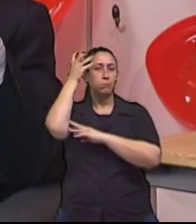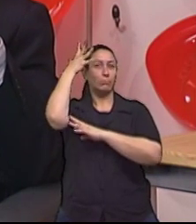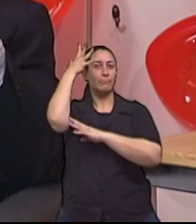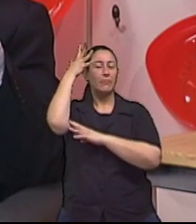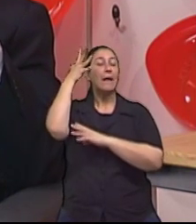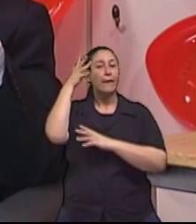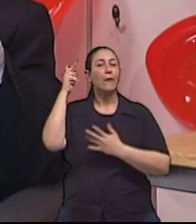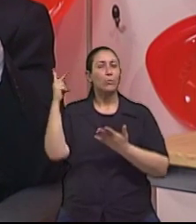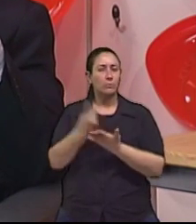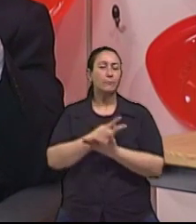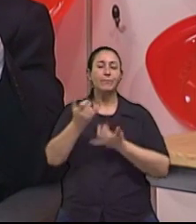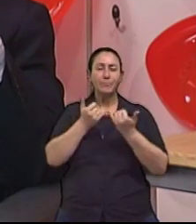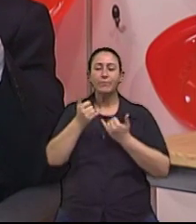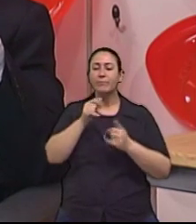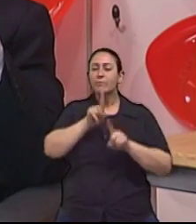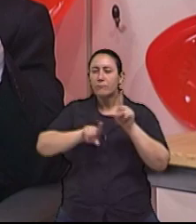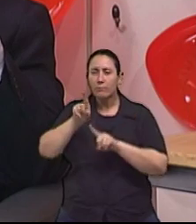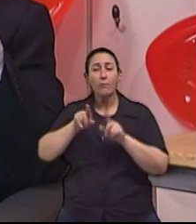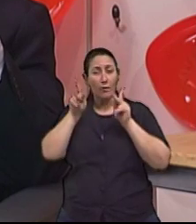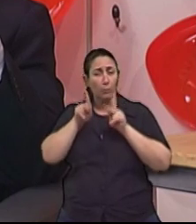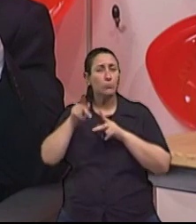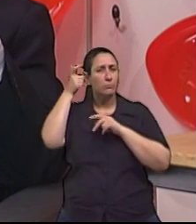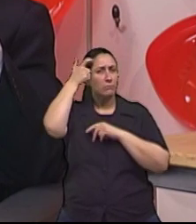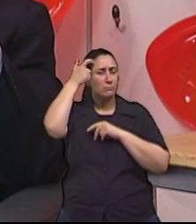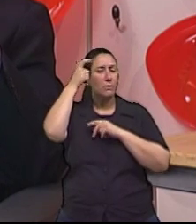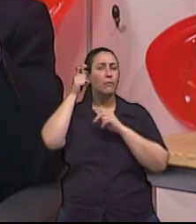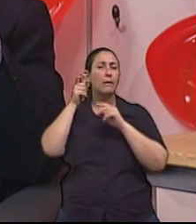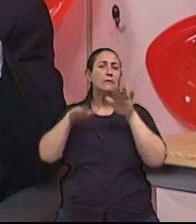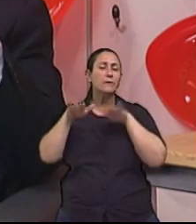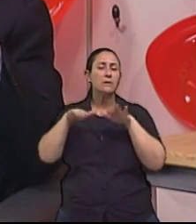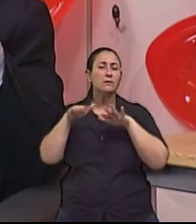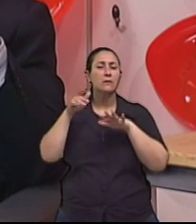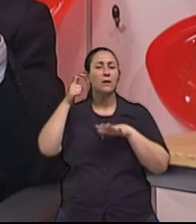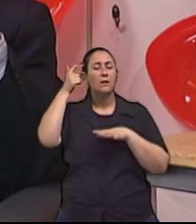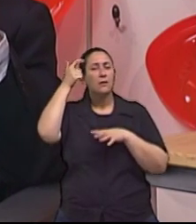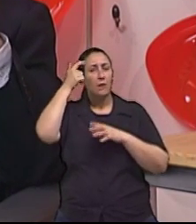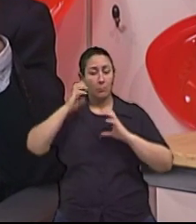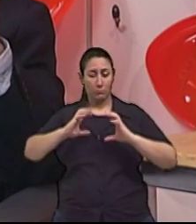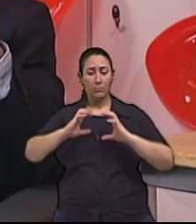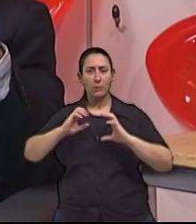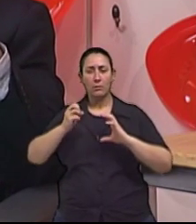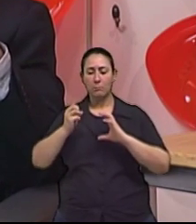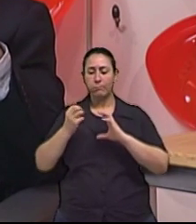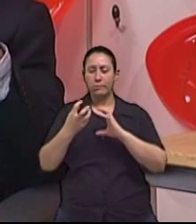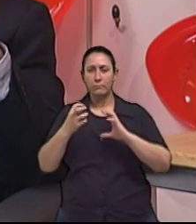AVCs, mini AVCs, vão, então, lesando o cérebro